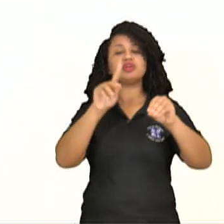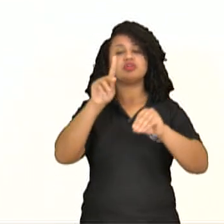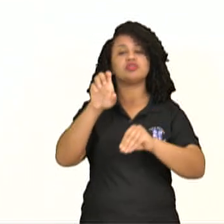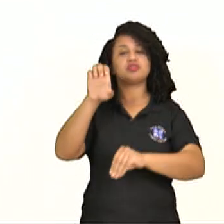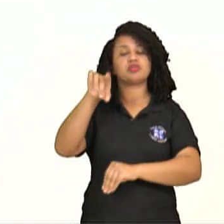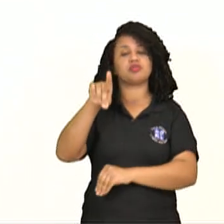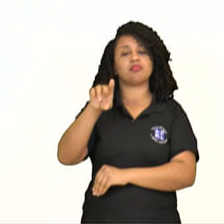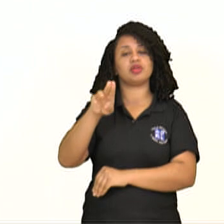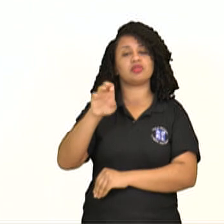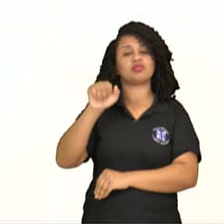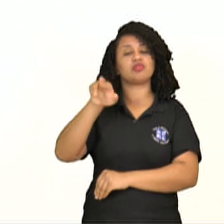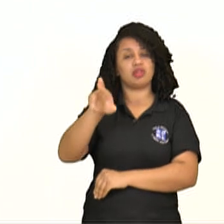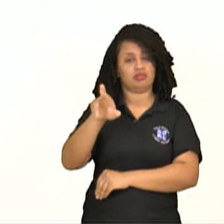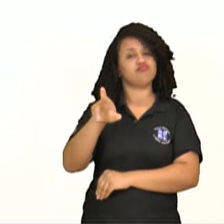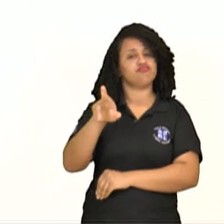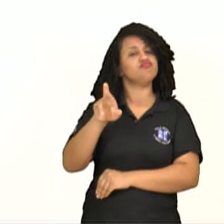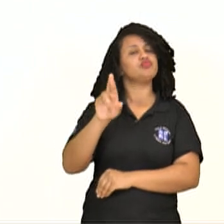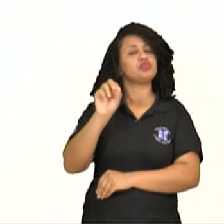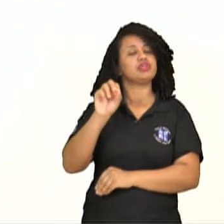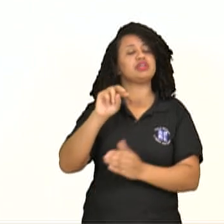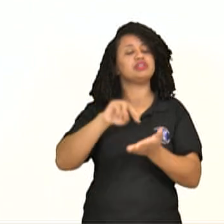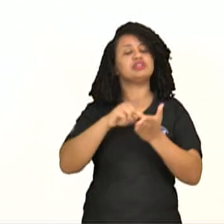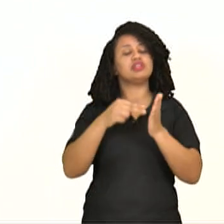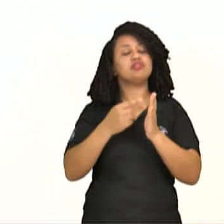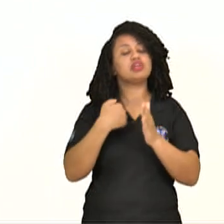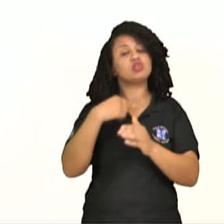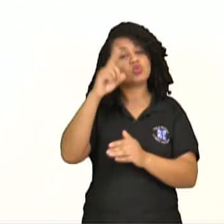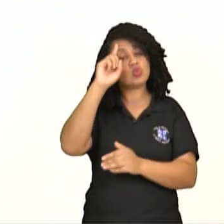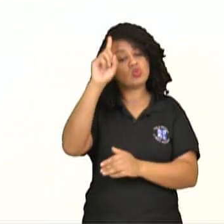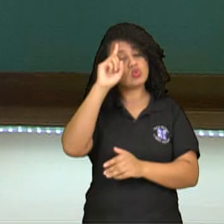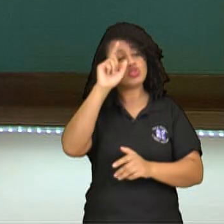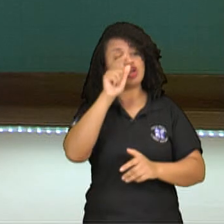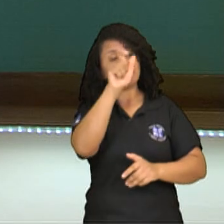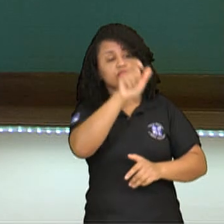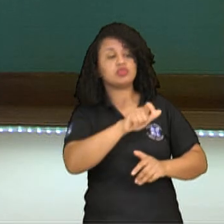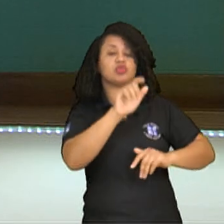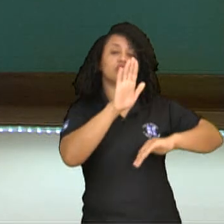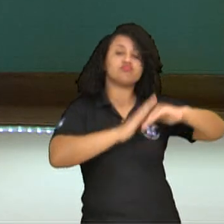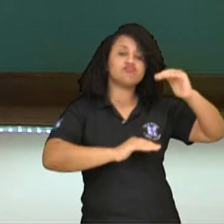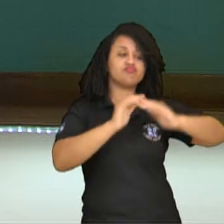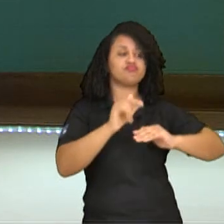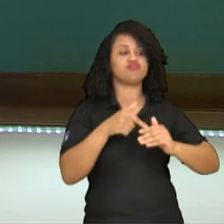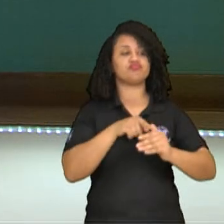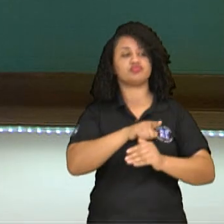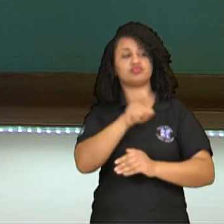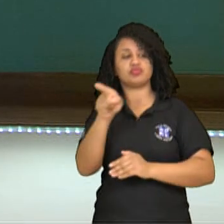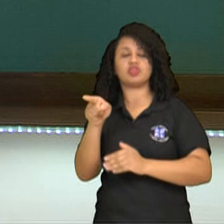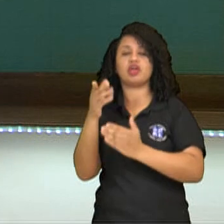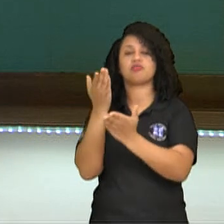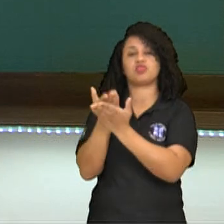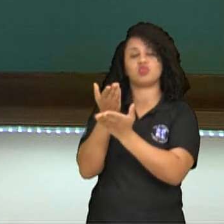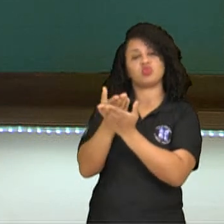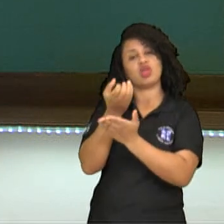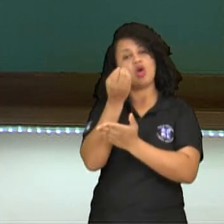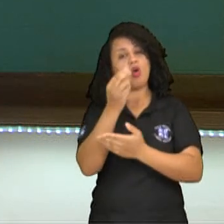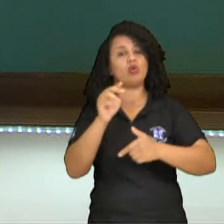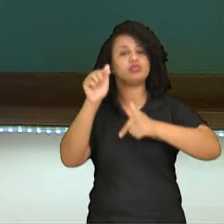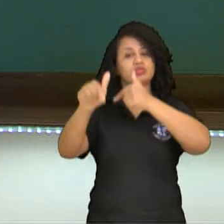movimento pendular é um movimento diário praticado pelas pessoas para estudar ou trabalhar.